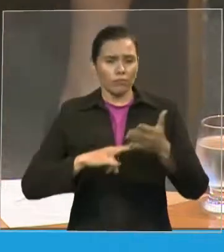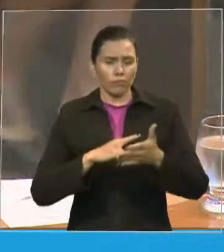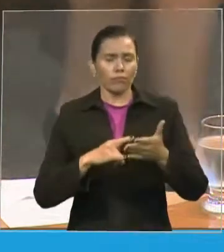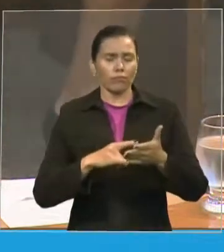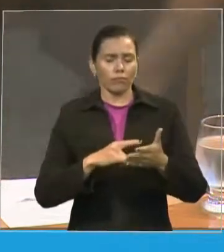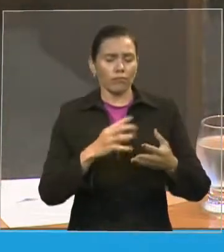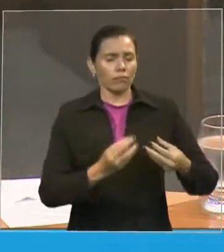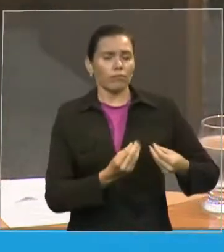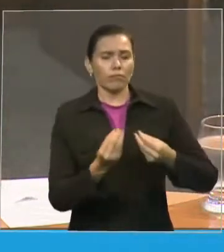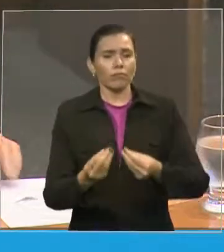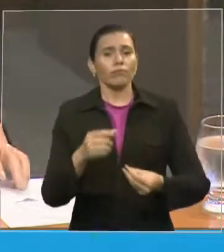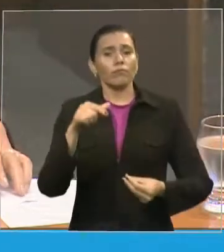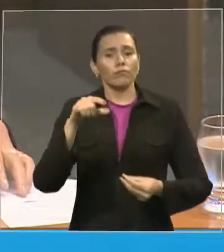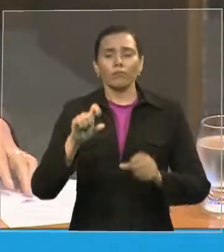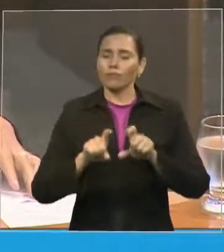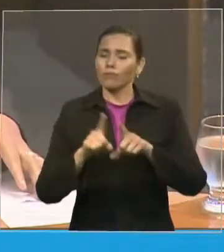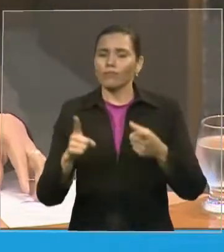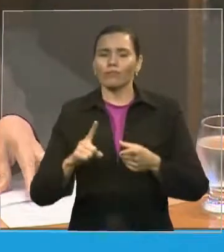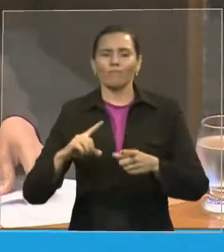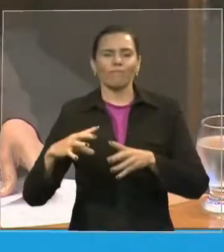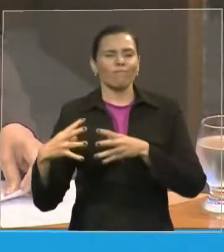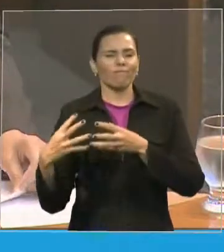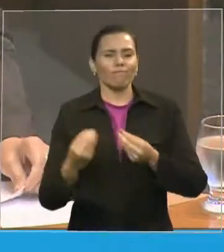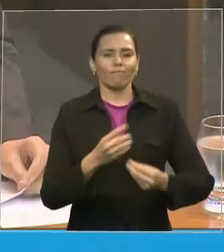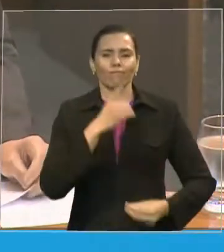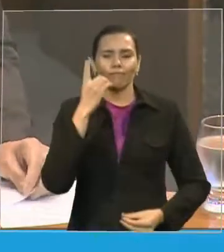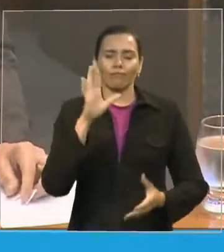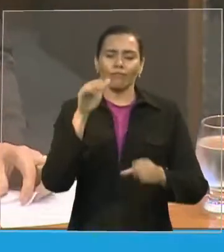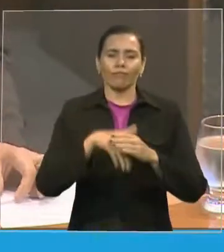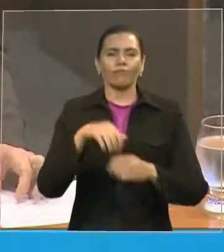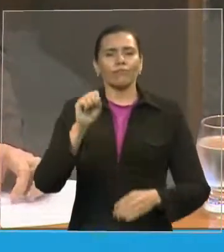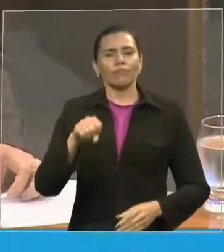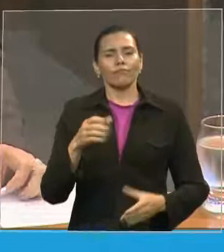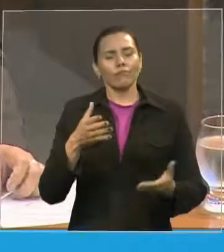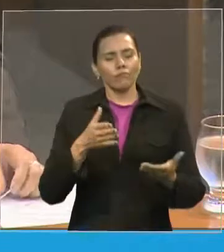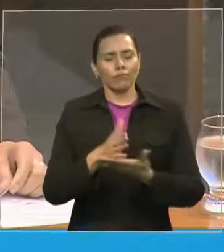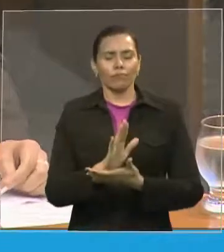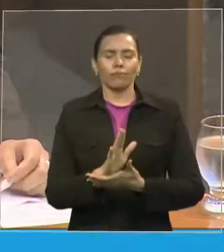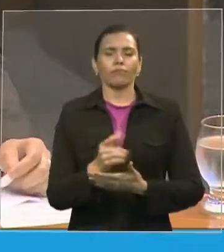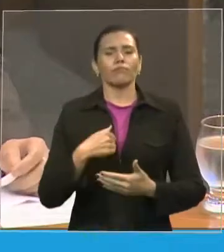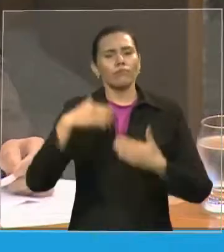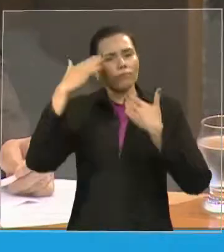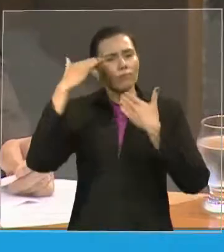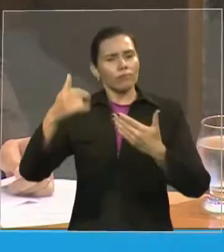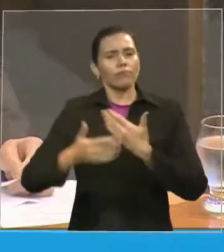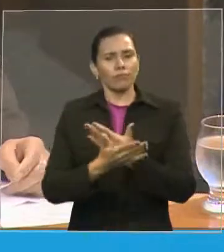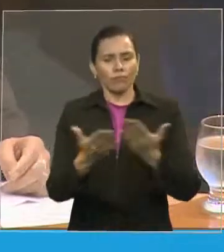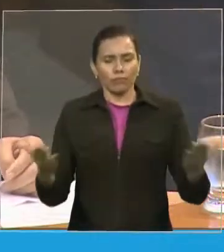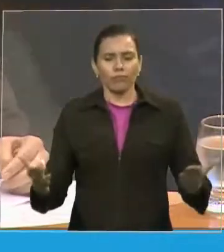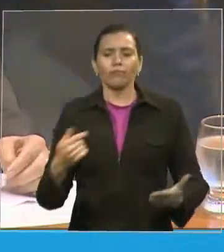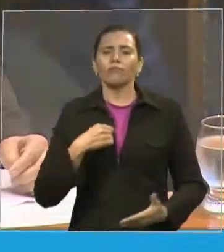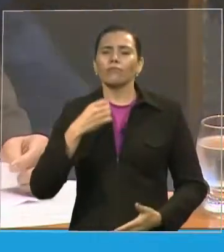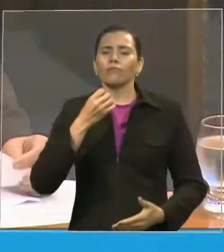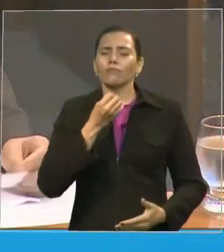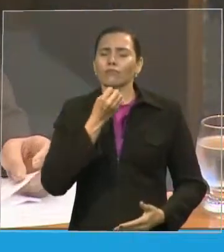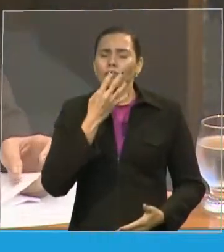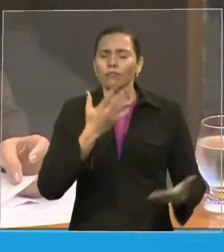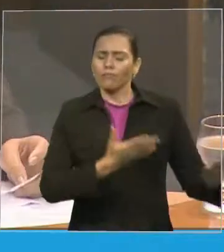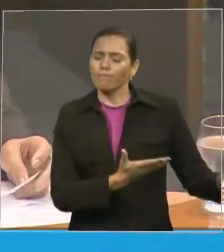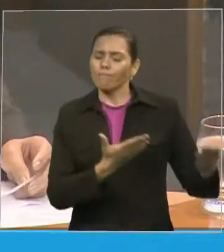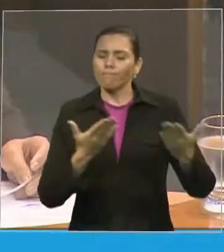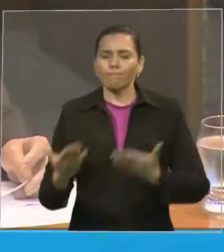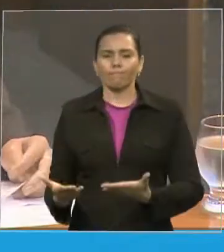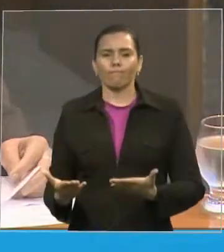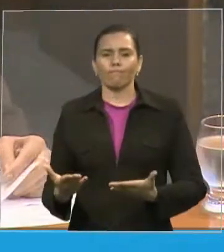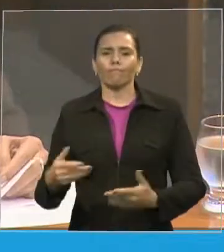pela aprovação desse projeto. E eu queria também dar boas-vindas a todos vocês. Sejam todos bem-vindos à